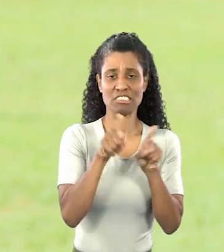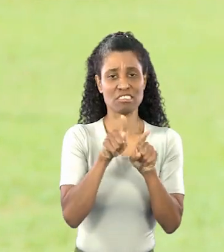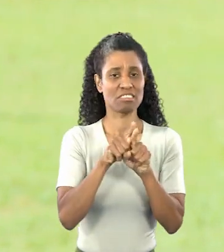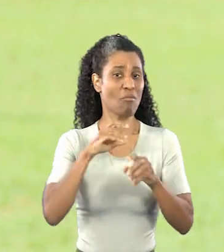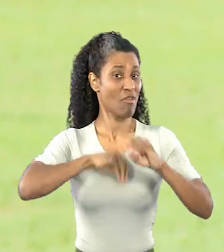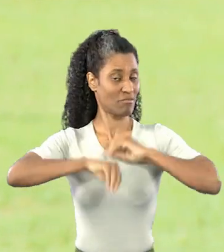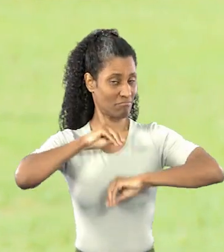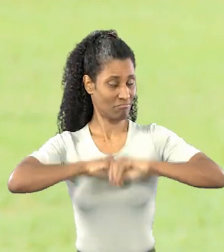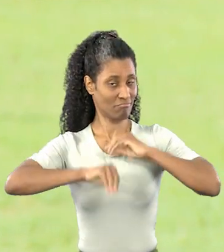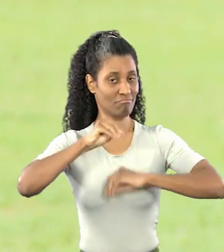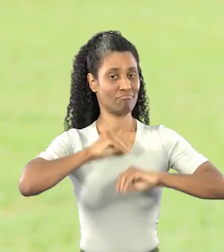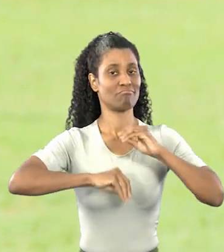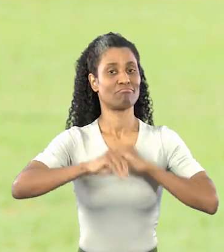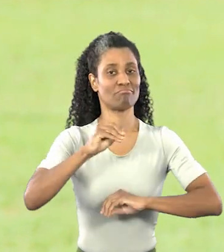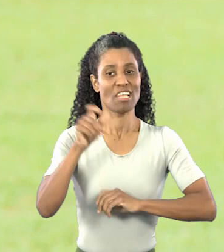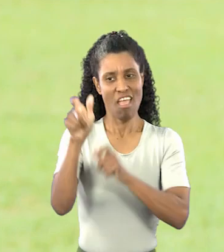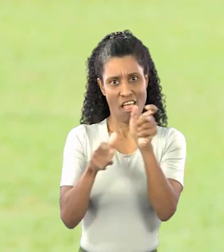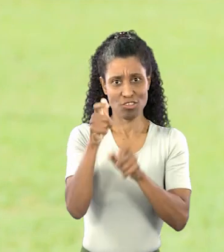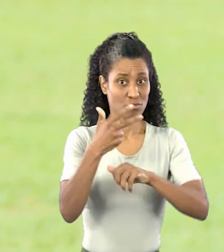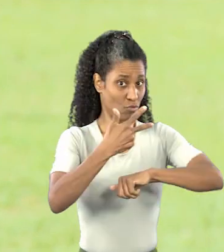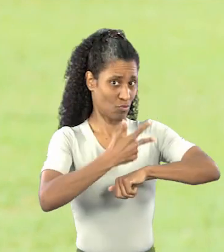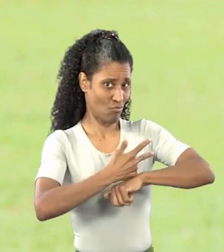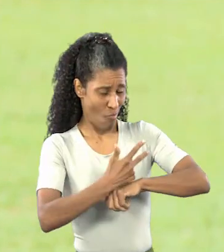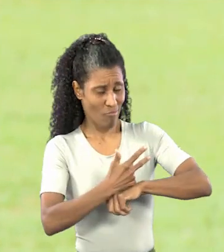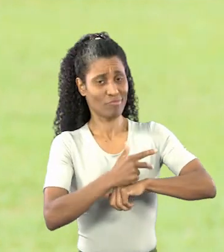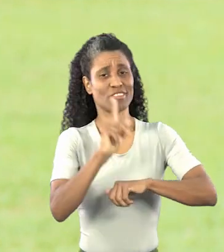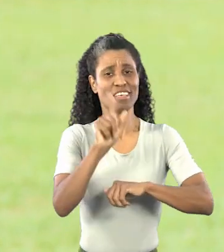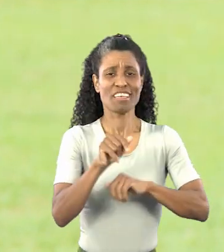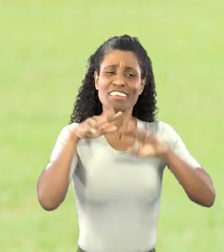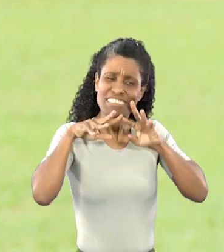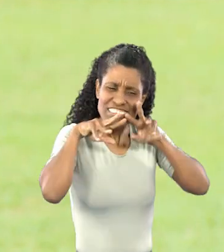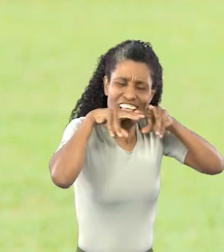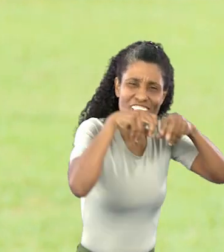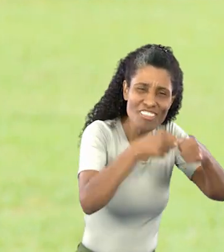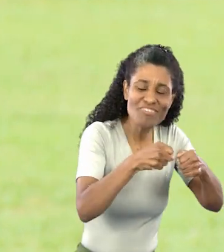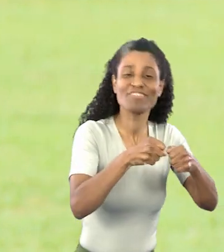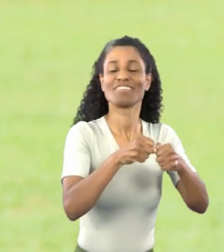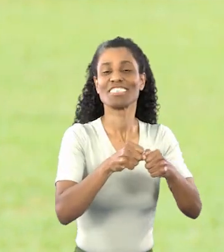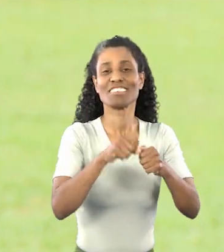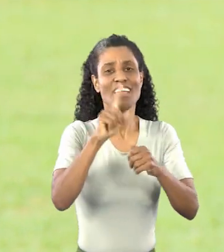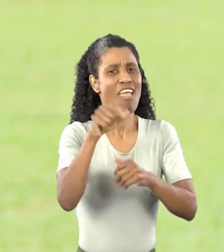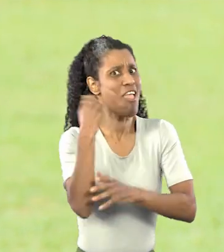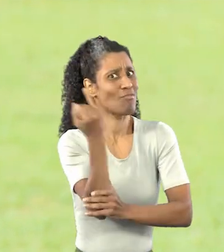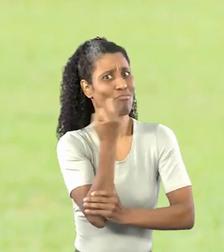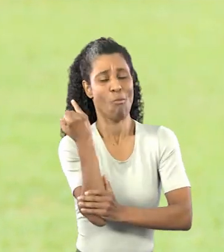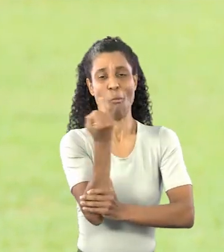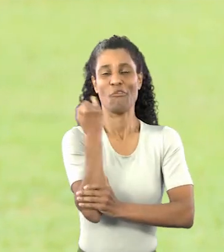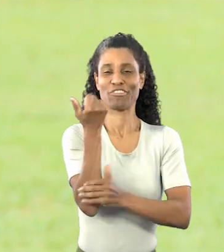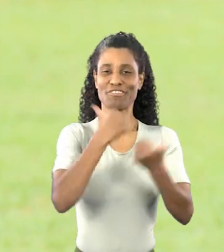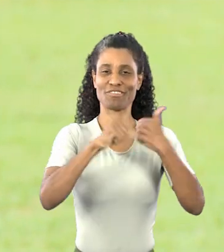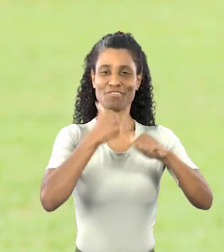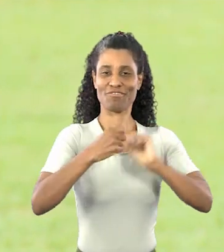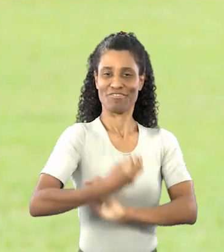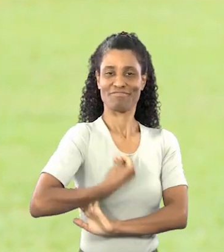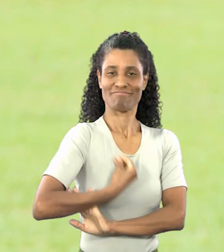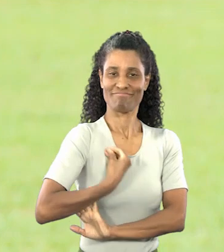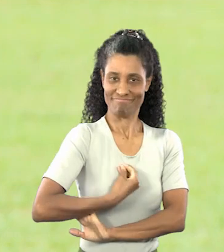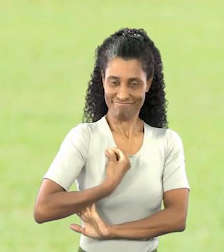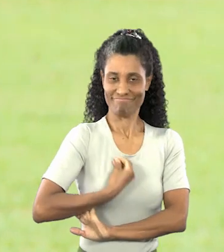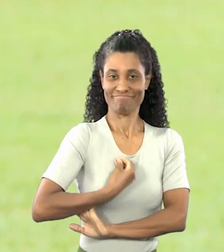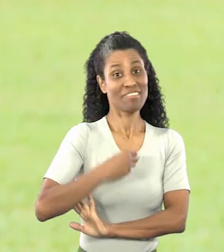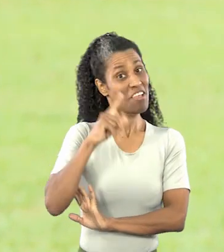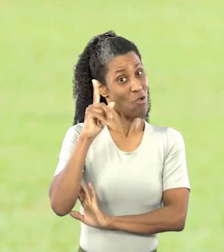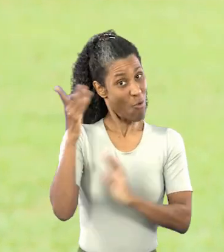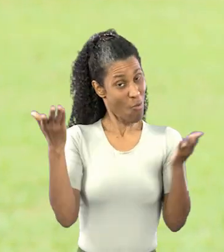ansiedade e depressão. Para os idosos, então, esses animaizinhos têm papel fundamental na qualidade